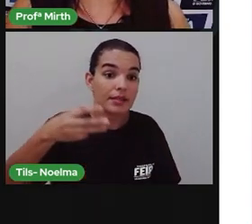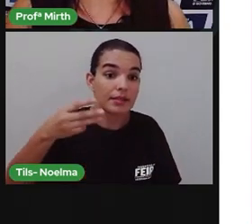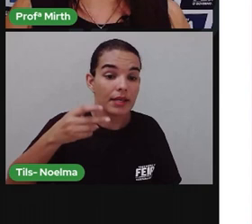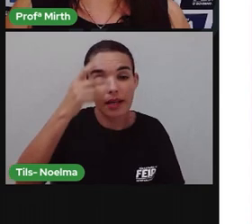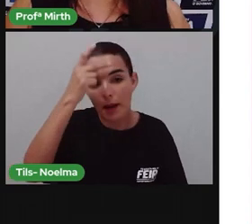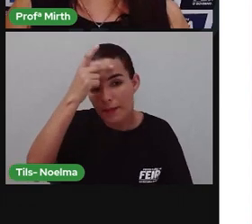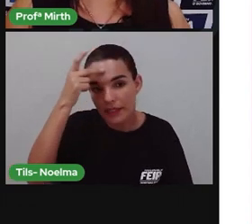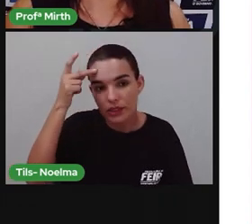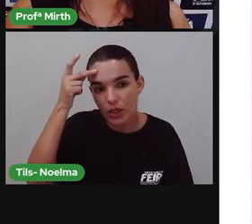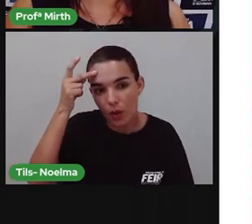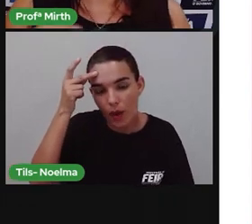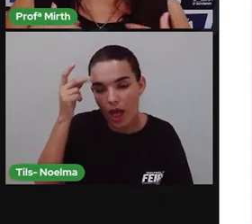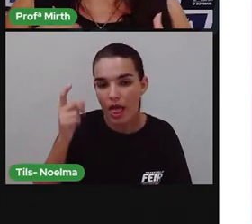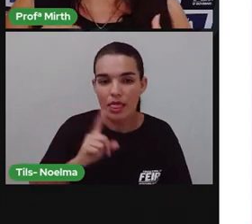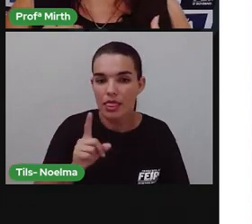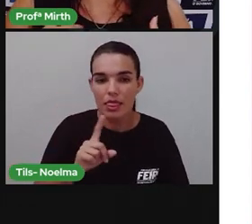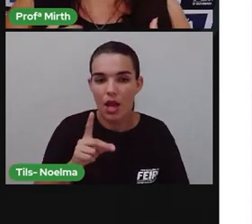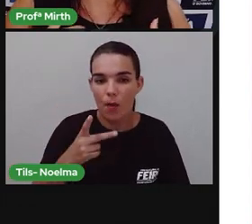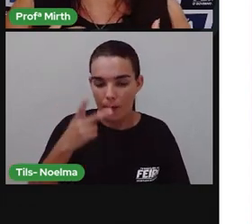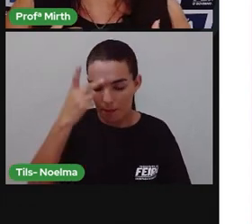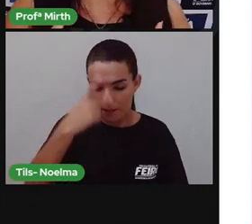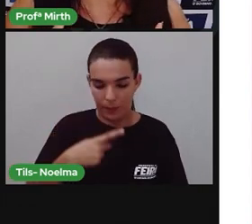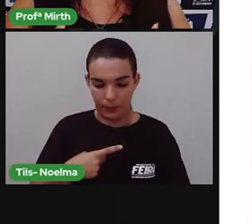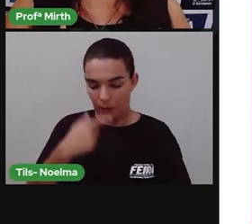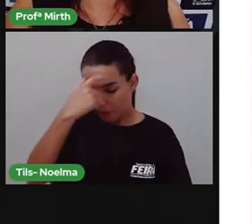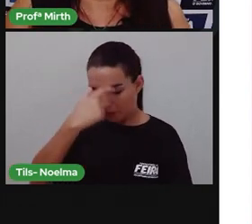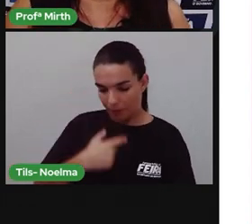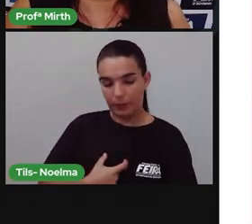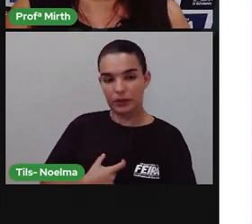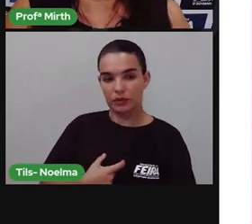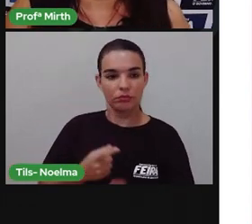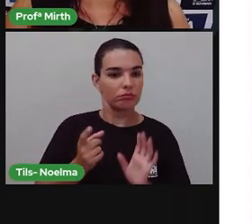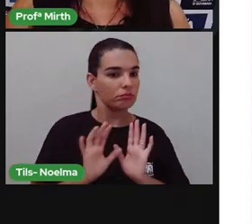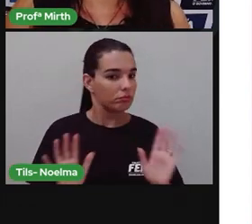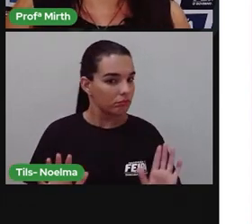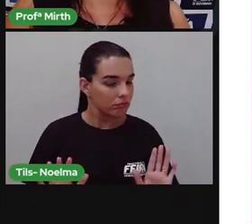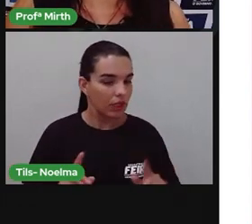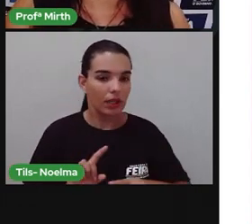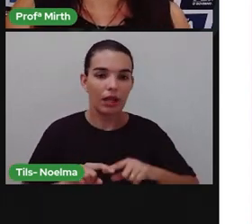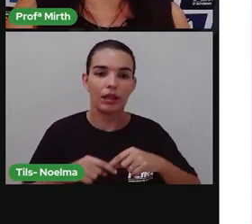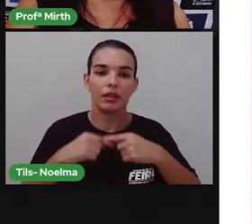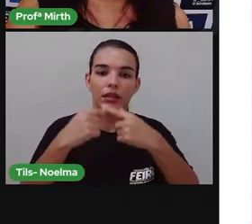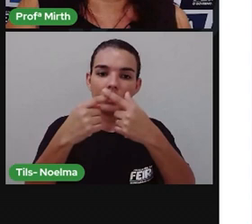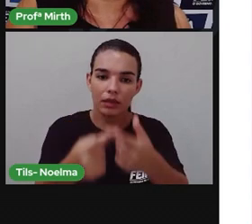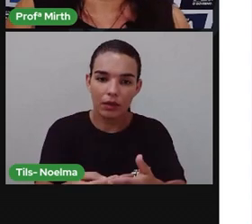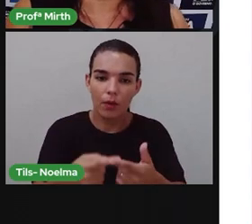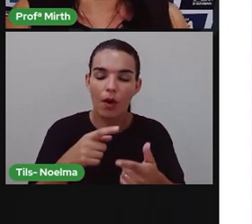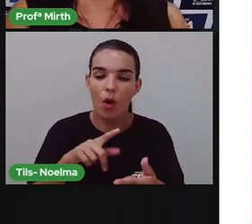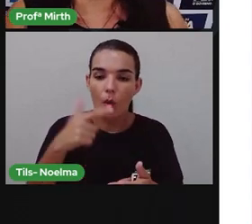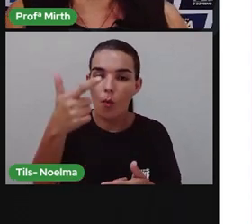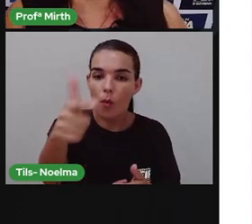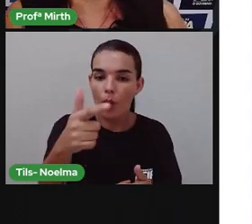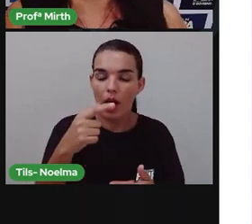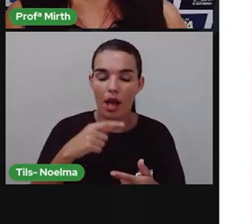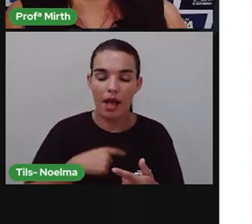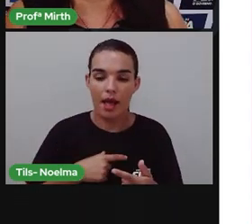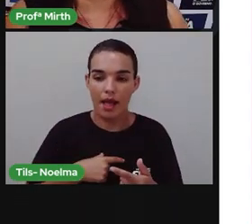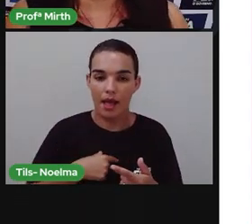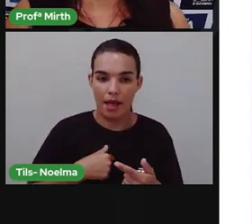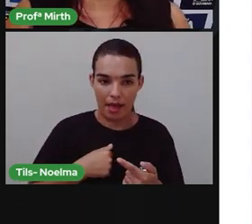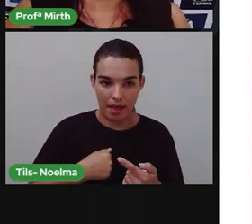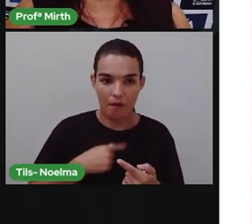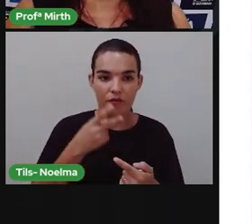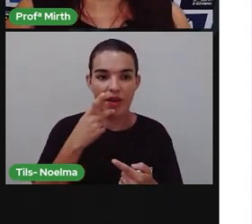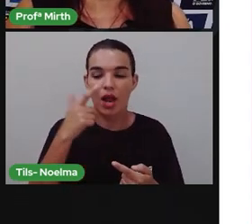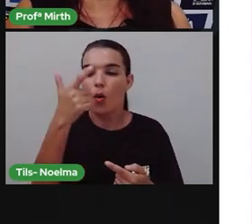terceira pessoa, porque a gente não está, a gente não vai falar sobre nós mesmos, então uma pessoa fala sobre a outra, por isso que fica em terceira pessoa.